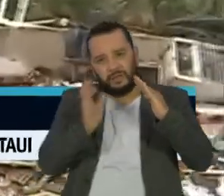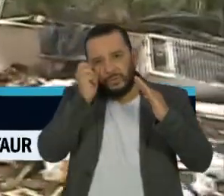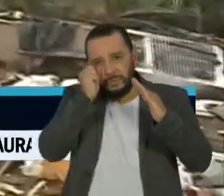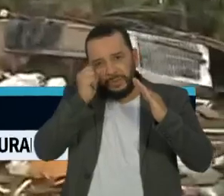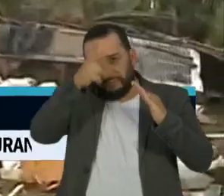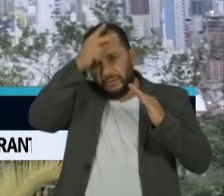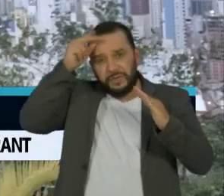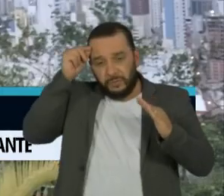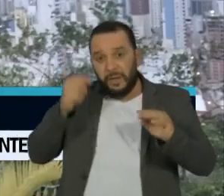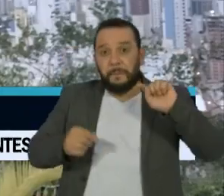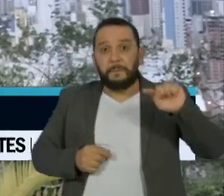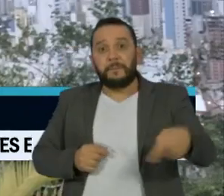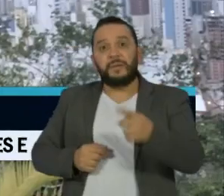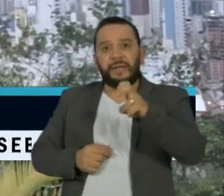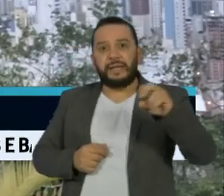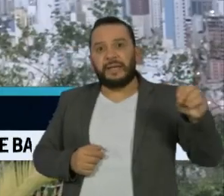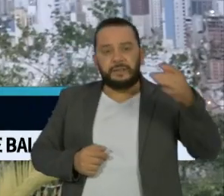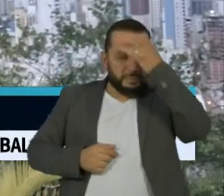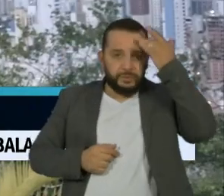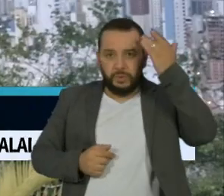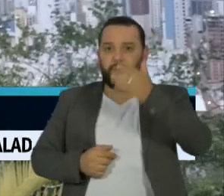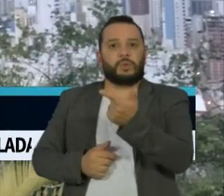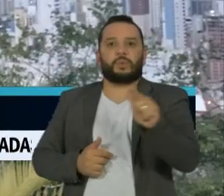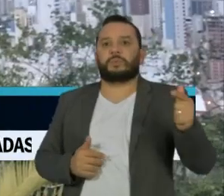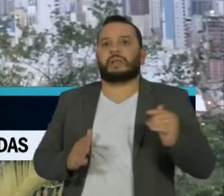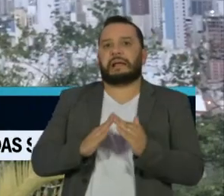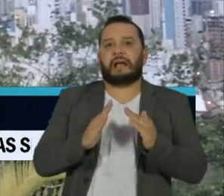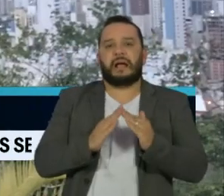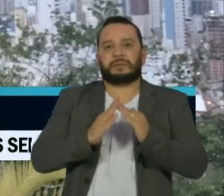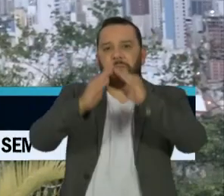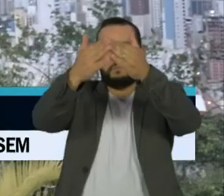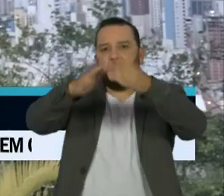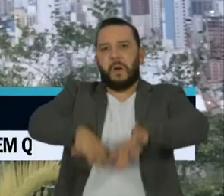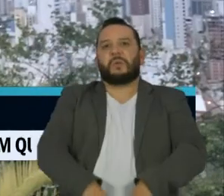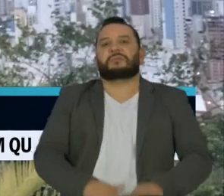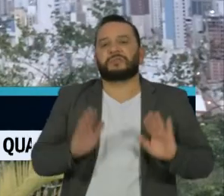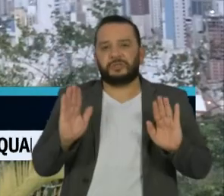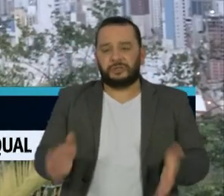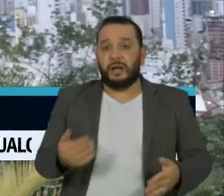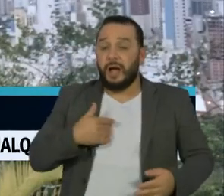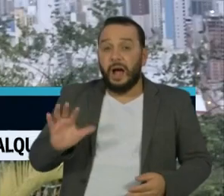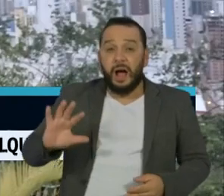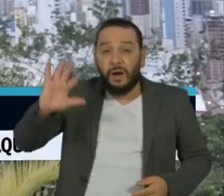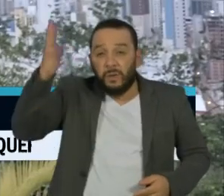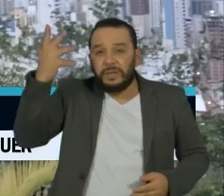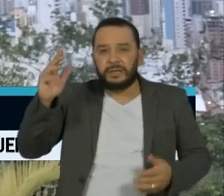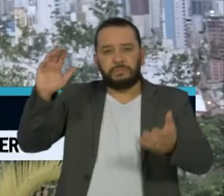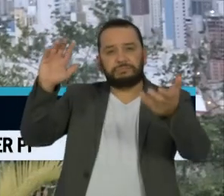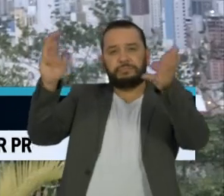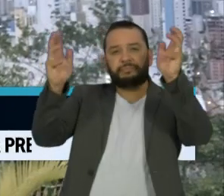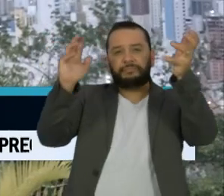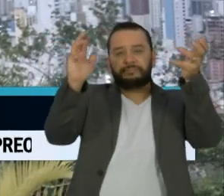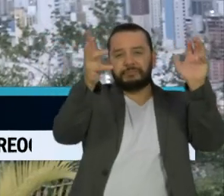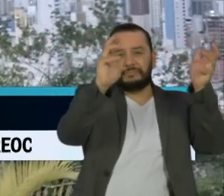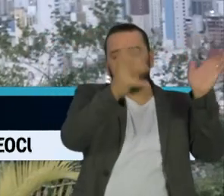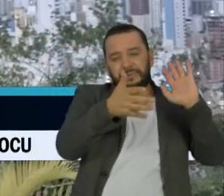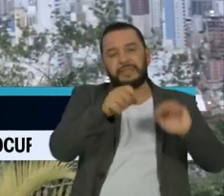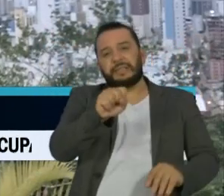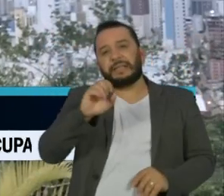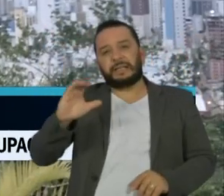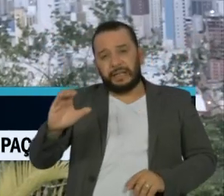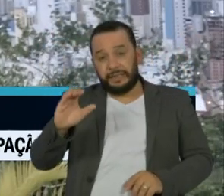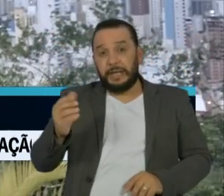desabrigadas. Esses fenômenos climáticos intensos chegam à Santa Catarina pouco mais de um mês depois da